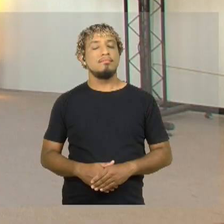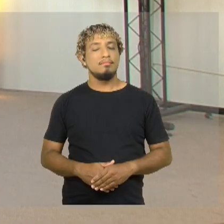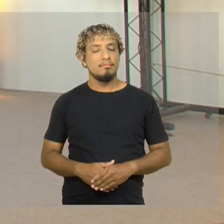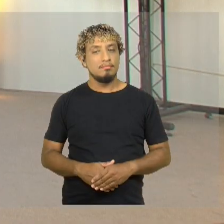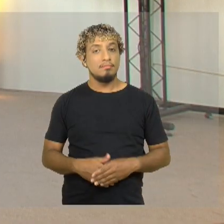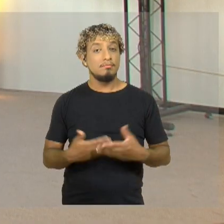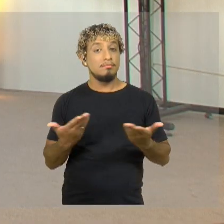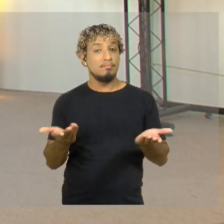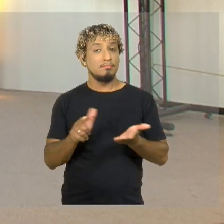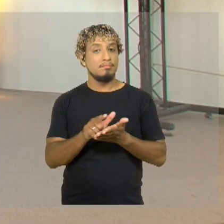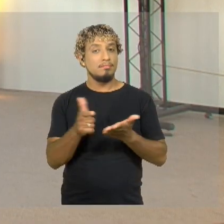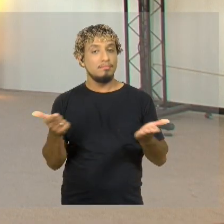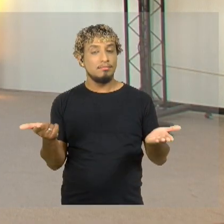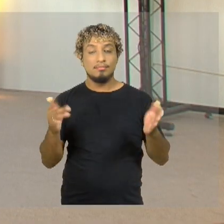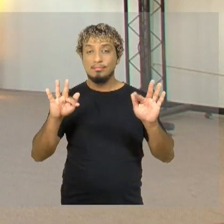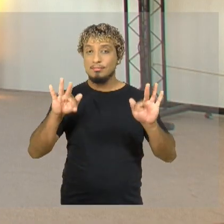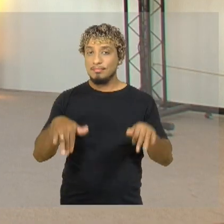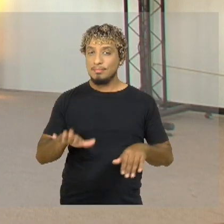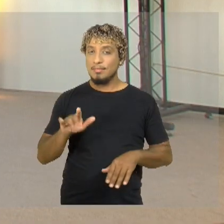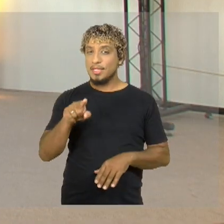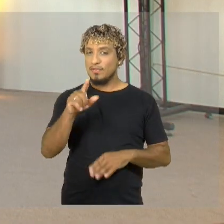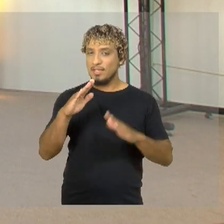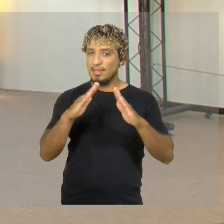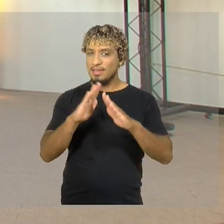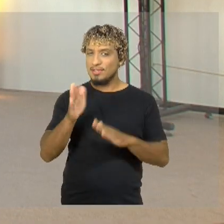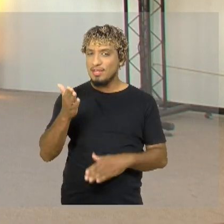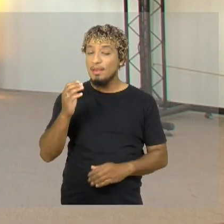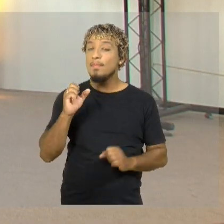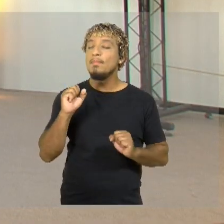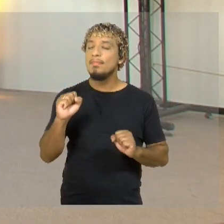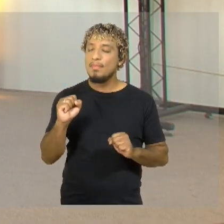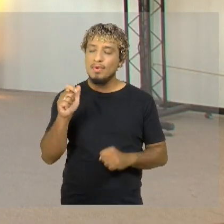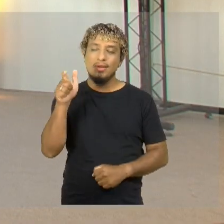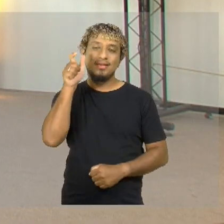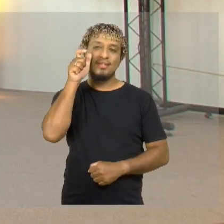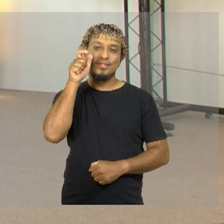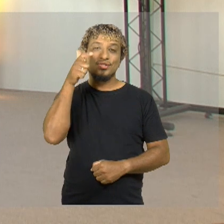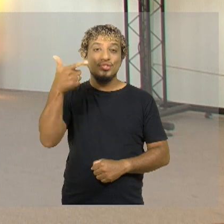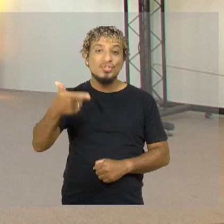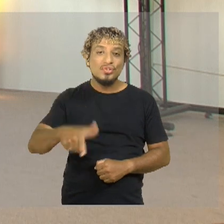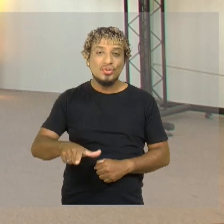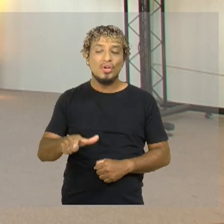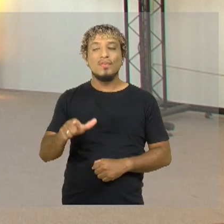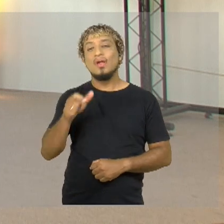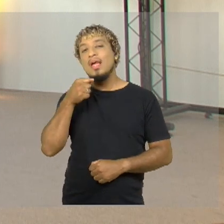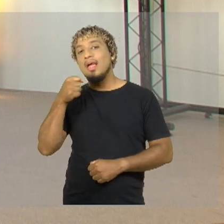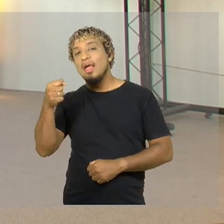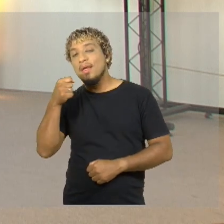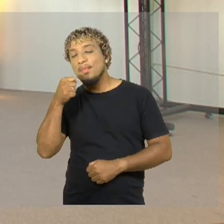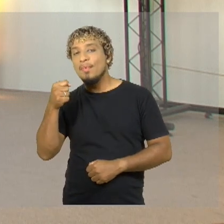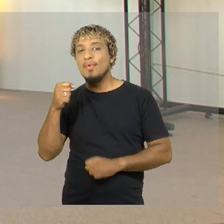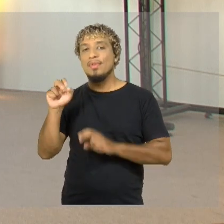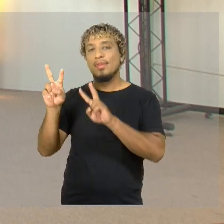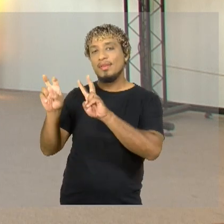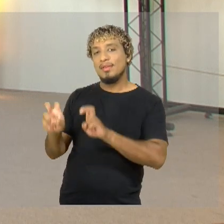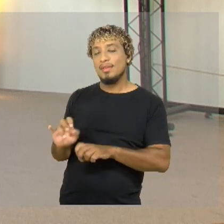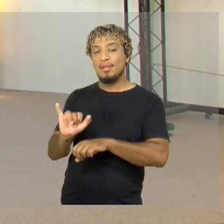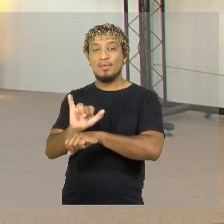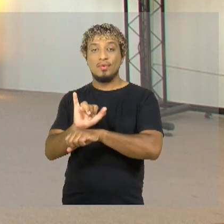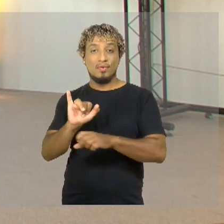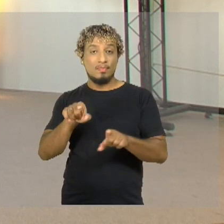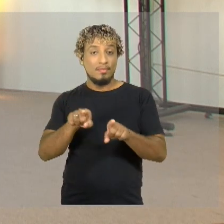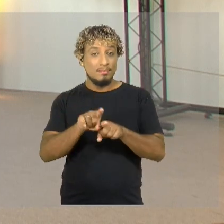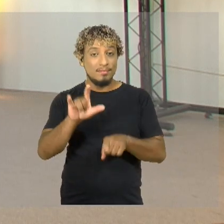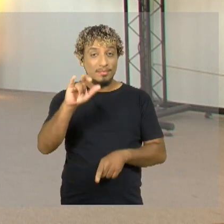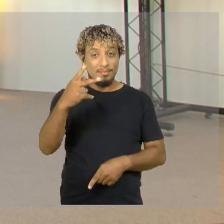E o nosso telejornal termina por aqui, mas você de casa pode rever nossas reportagens e entrevistas no YouTube e Instagram